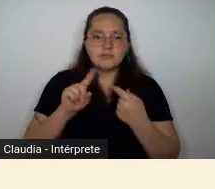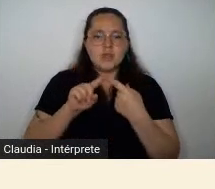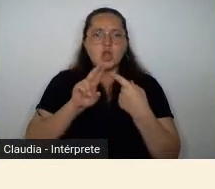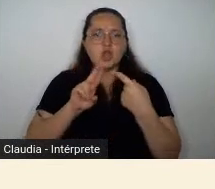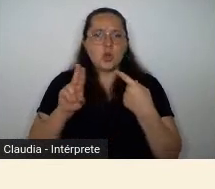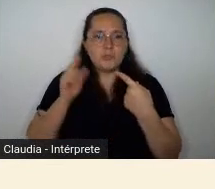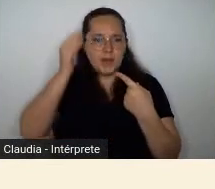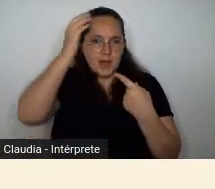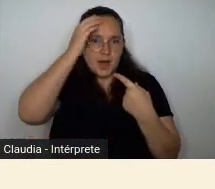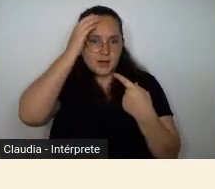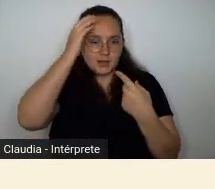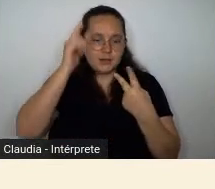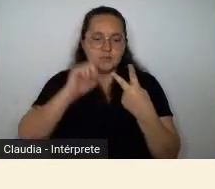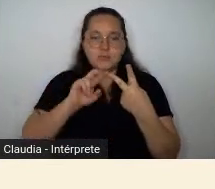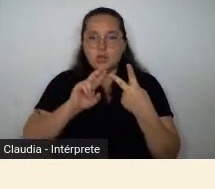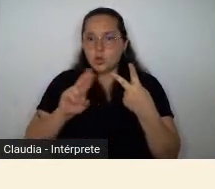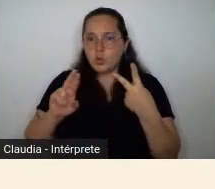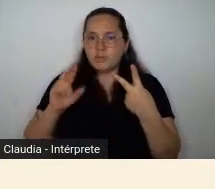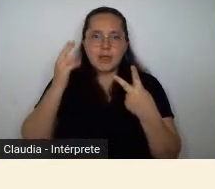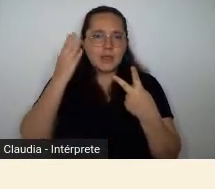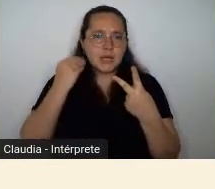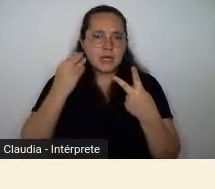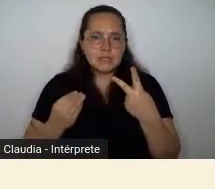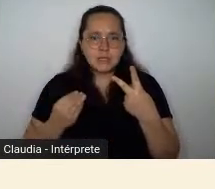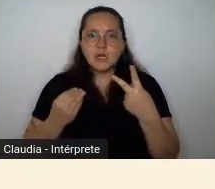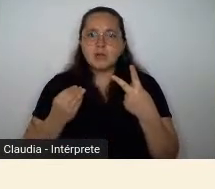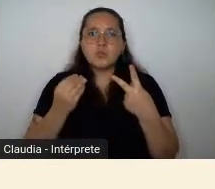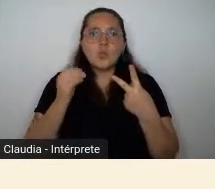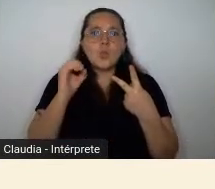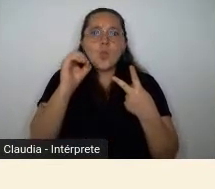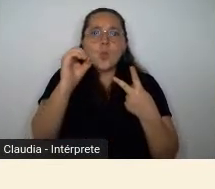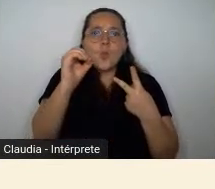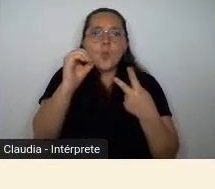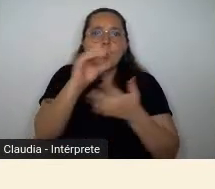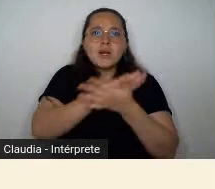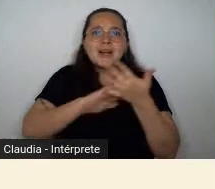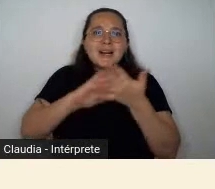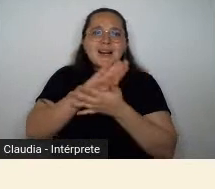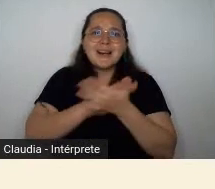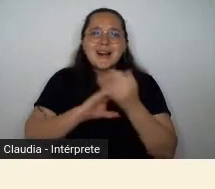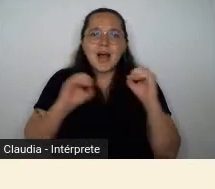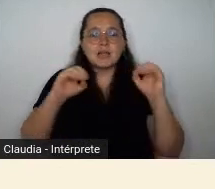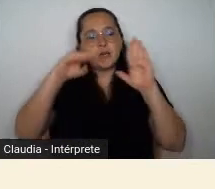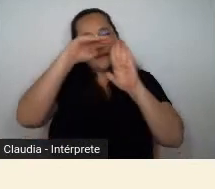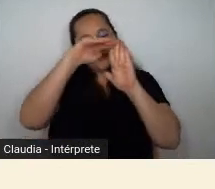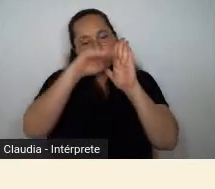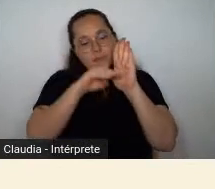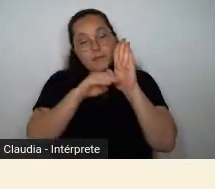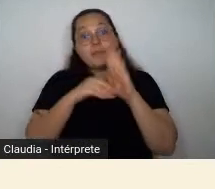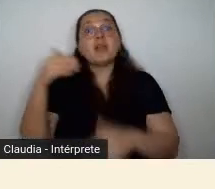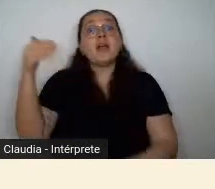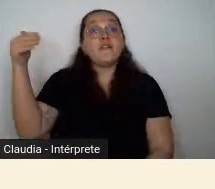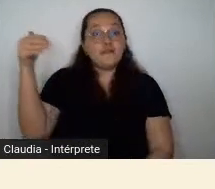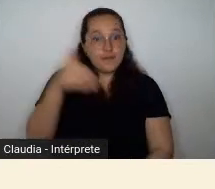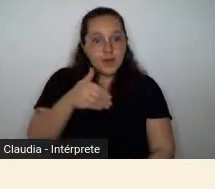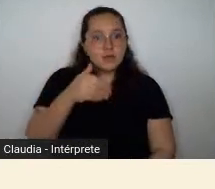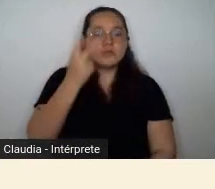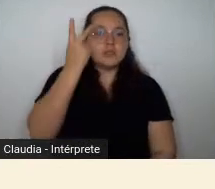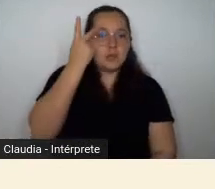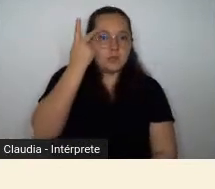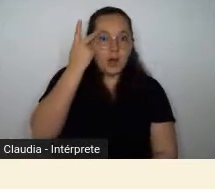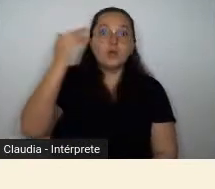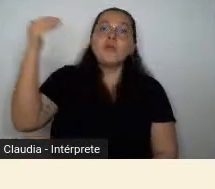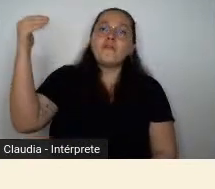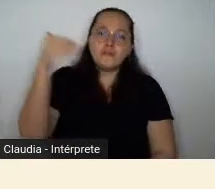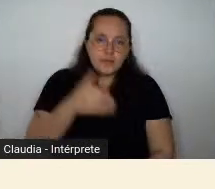nem o nome da Tarsila. Eu acho isso um dado muito impressionante. Ele veio para São Paulo, para o Rio de Janeiro, escreveu muitas cartas